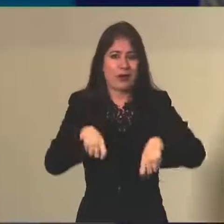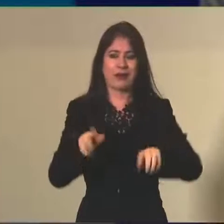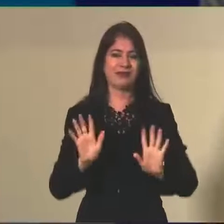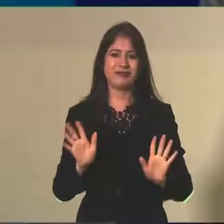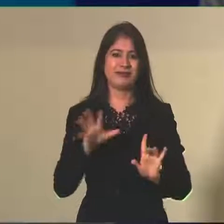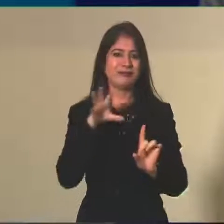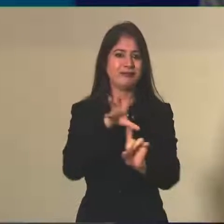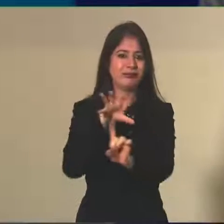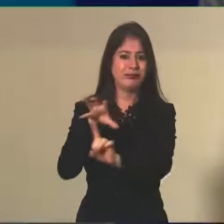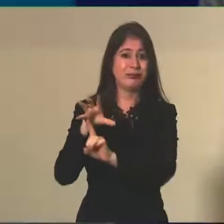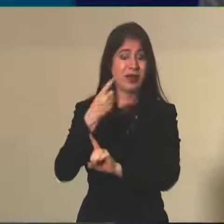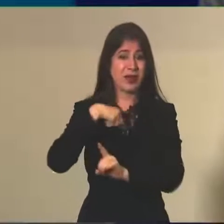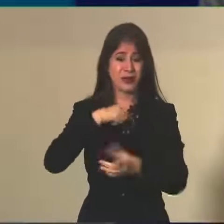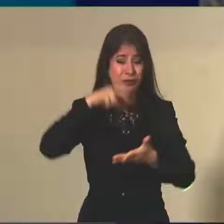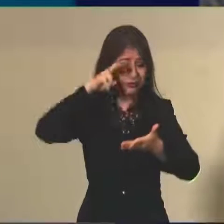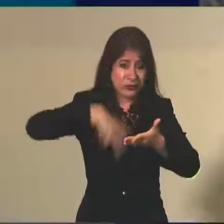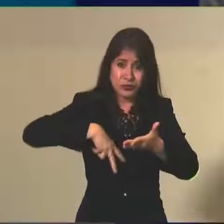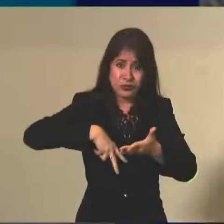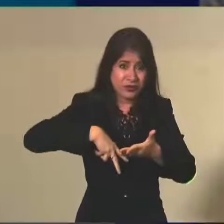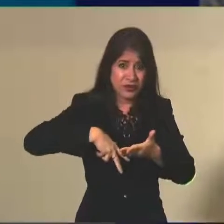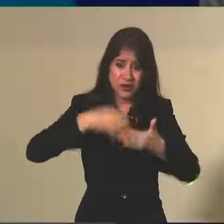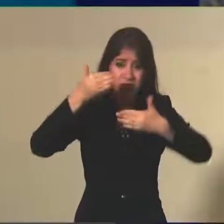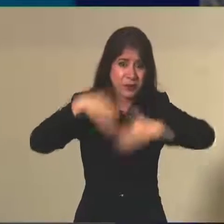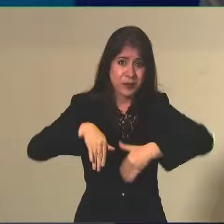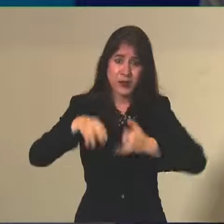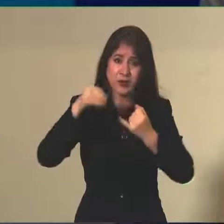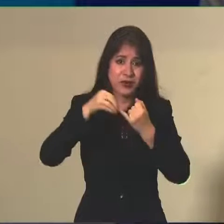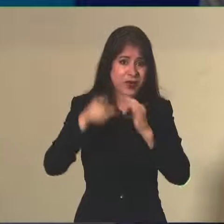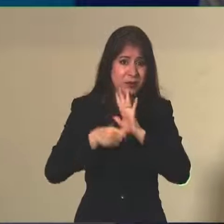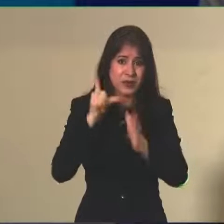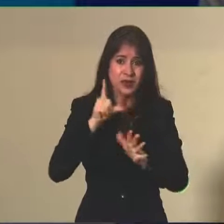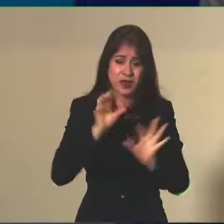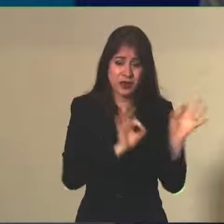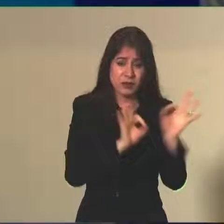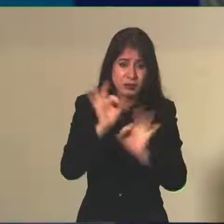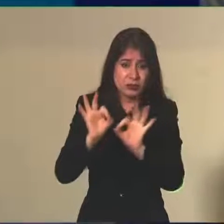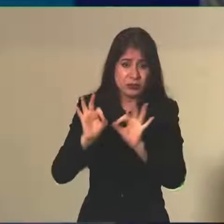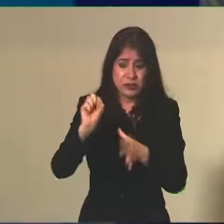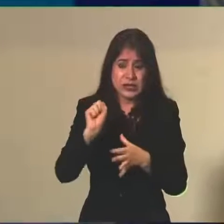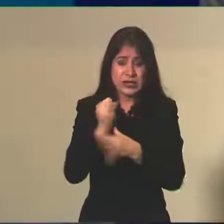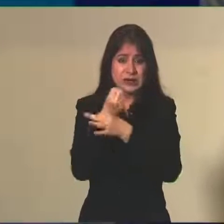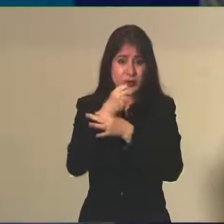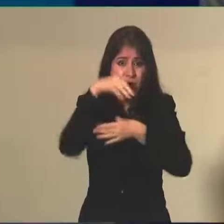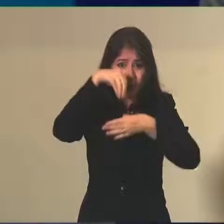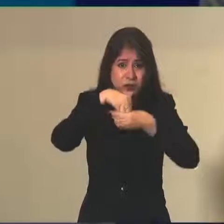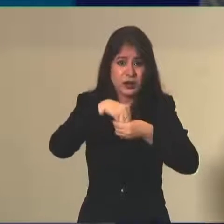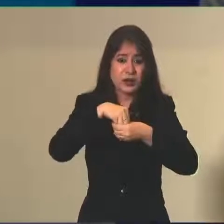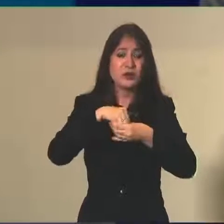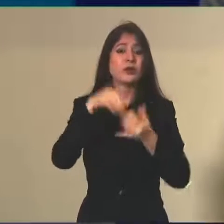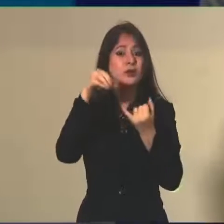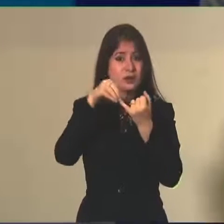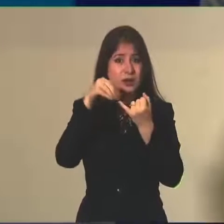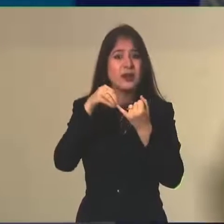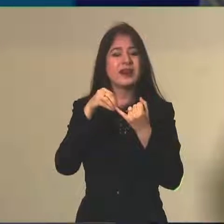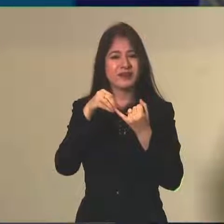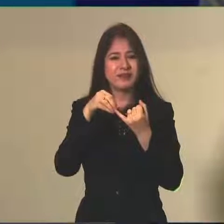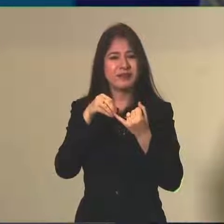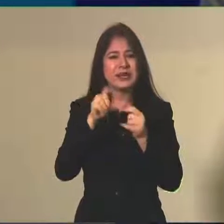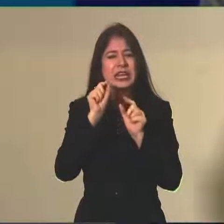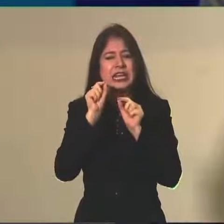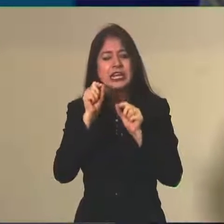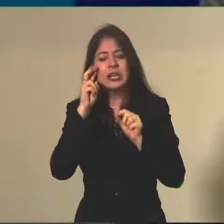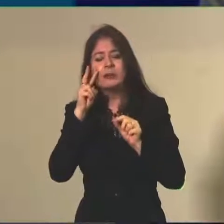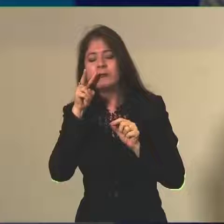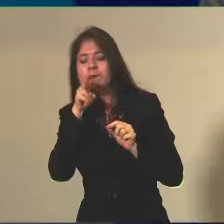prova, só para deixar claro, a prova é toda elaborada no ambiente seguro do INEP. Quem acompanha a